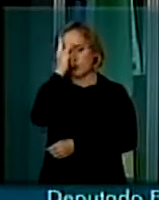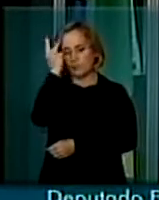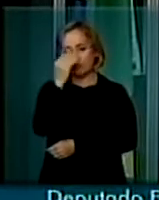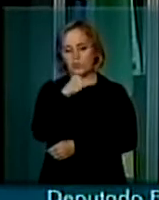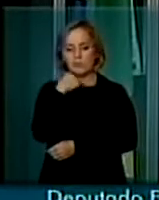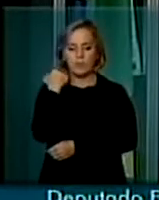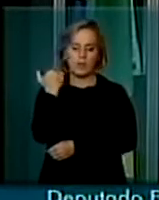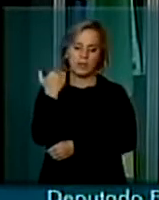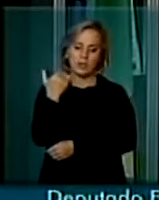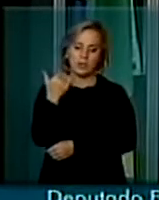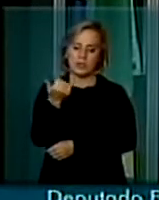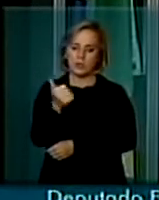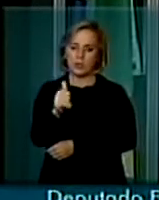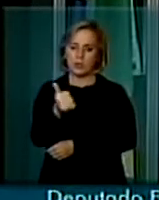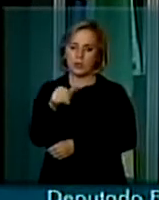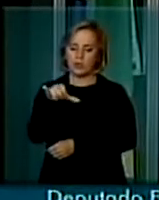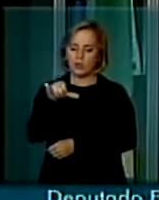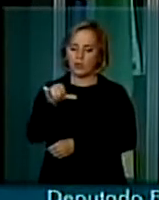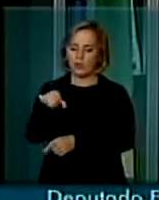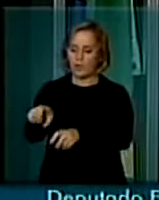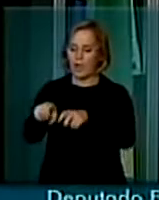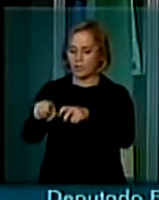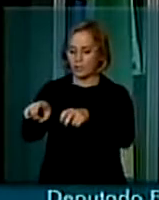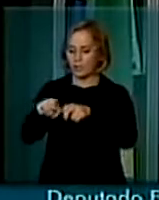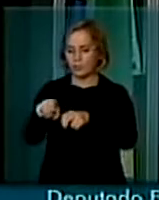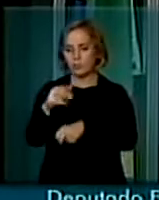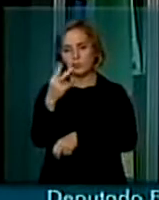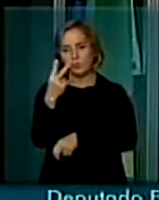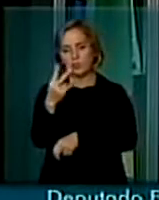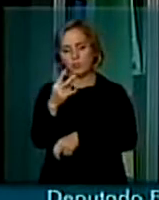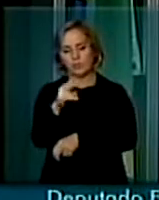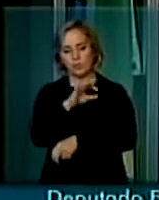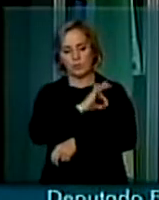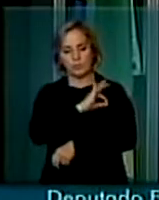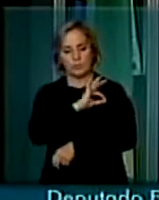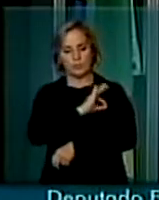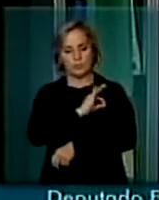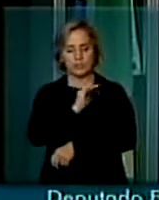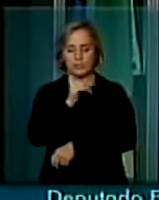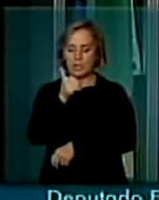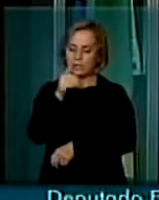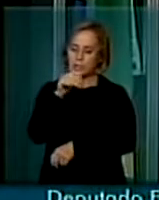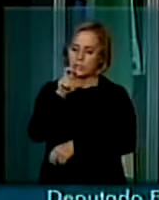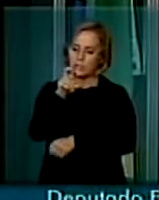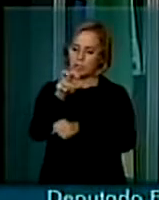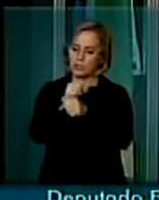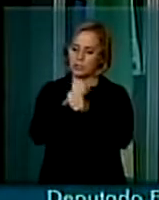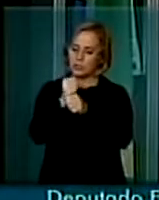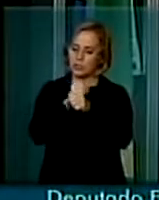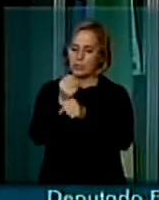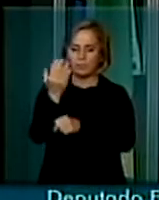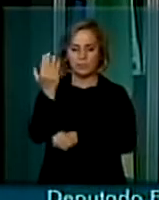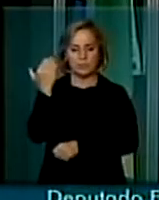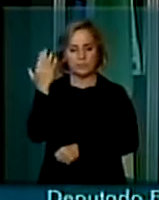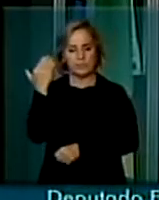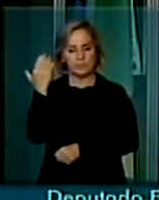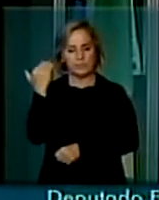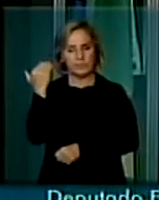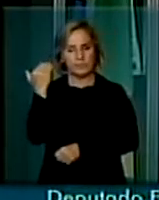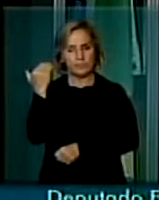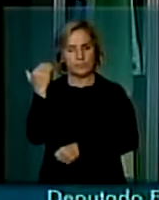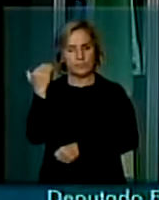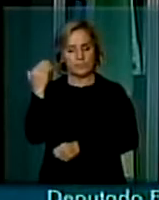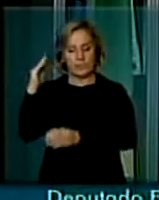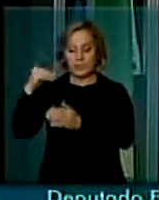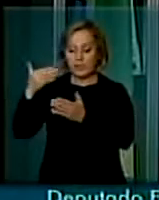9 agricultores e 2 policiais. E de 15 anos, nesses 15 anos, o